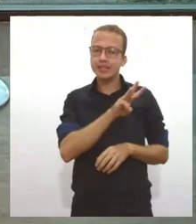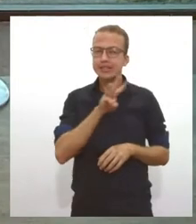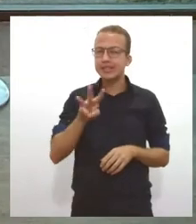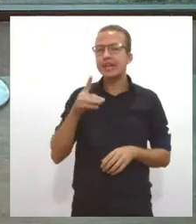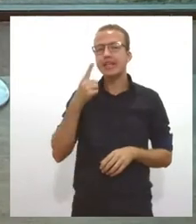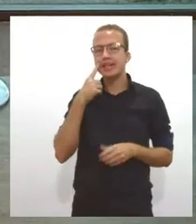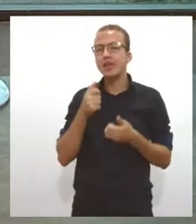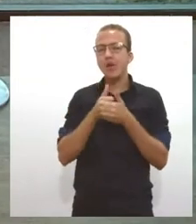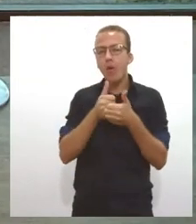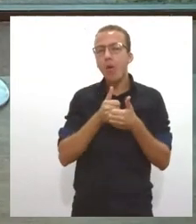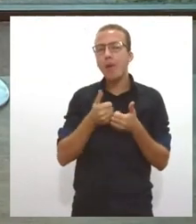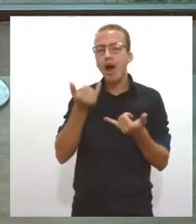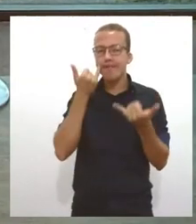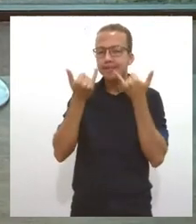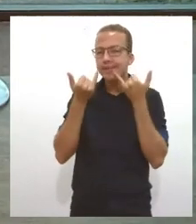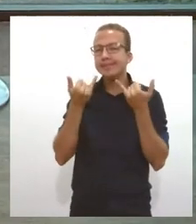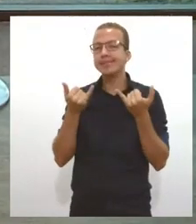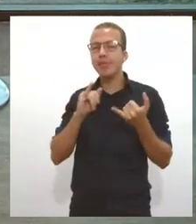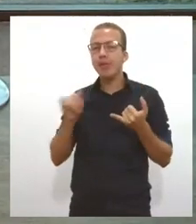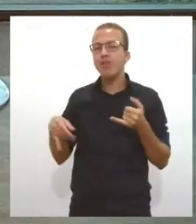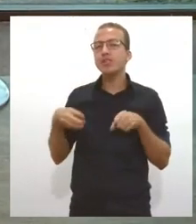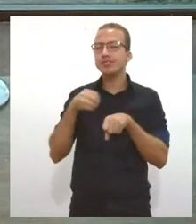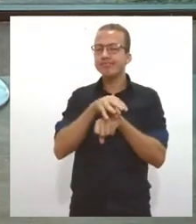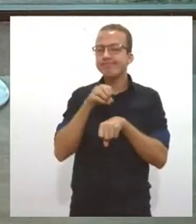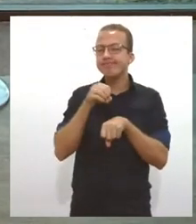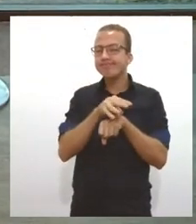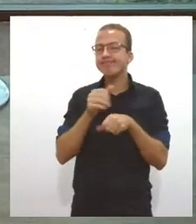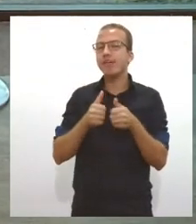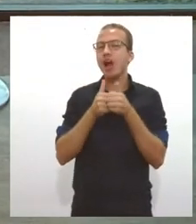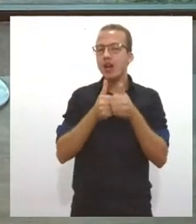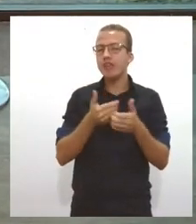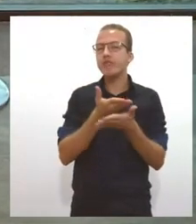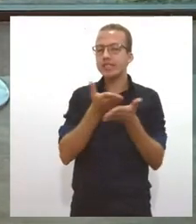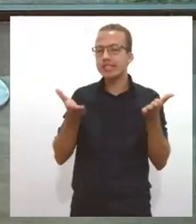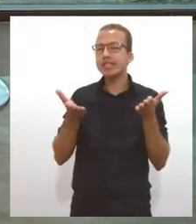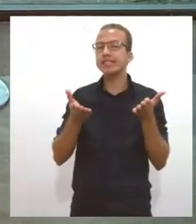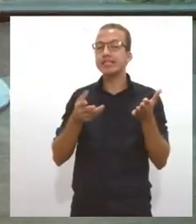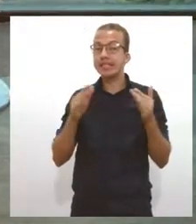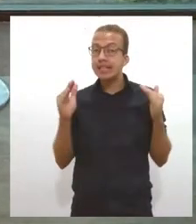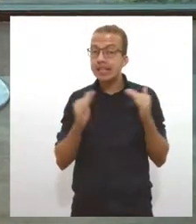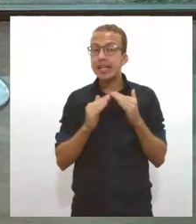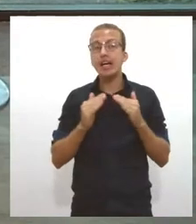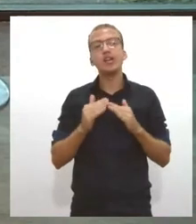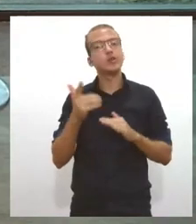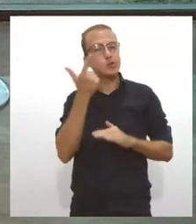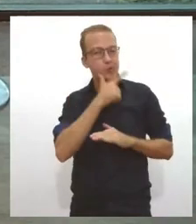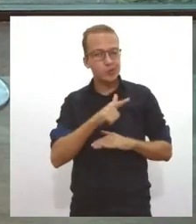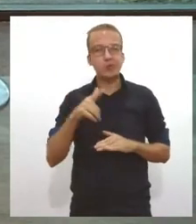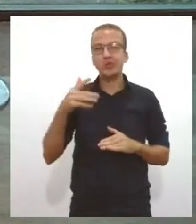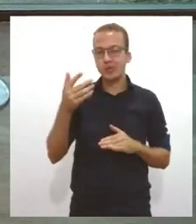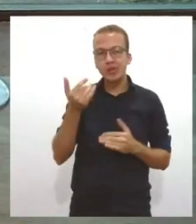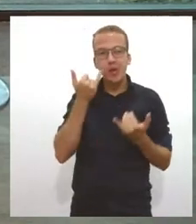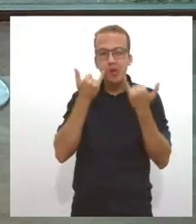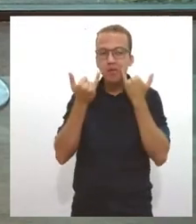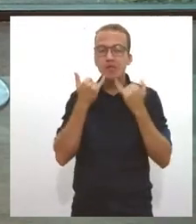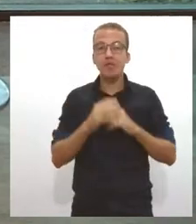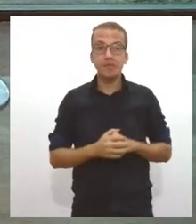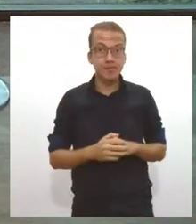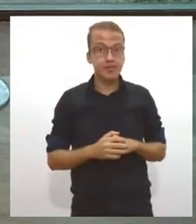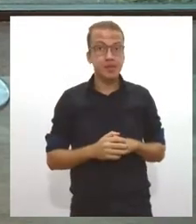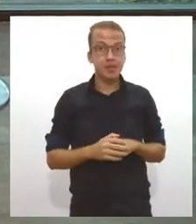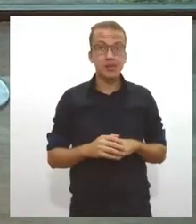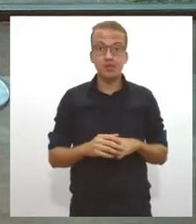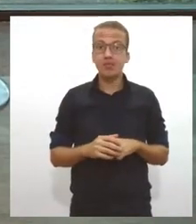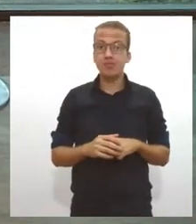ir monitorando e dando a informação bacana para que vocês possam estar em casa bem informados. Bom, o Plenário do Senado aprovou hoje,